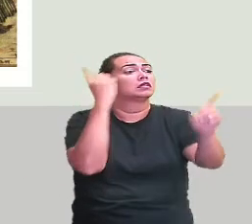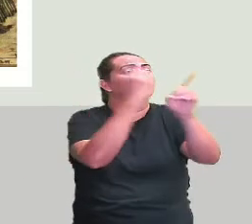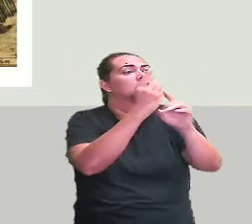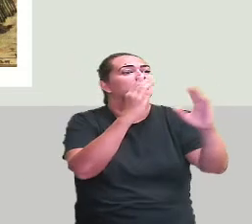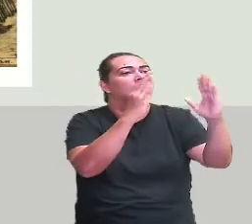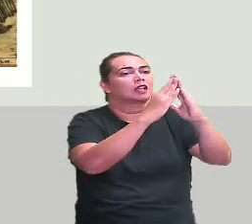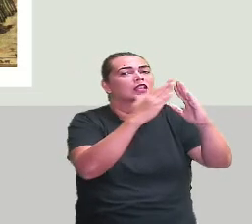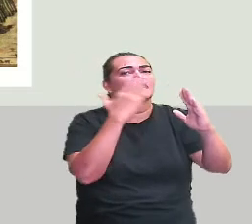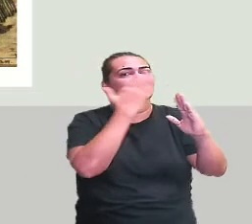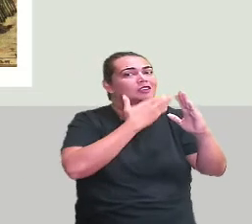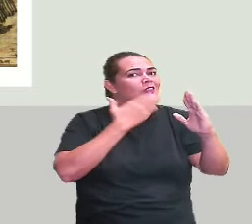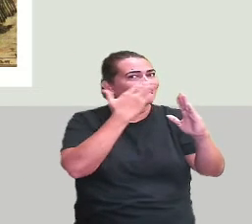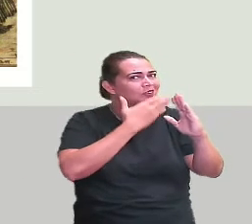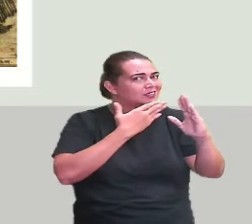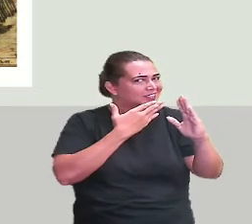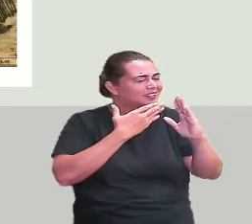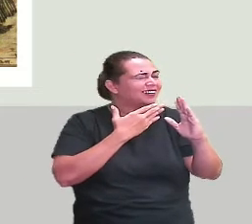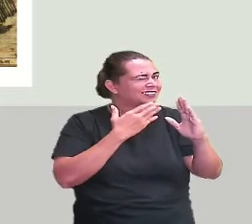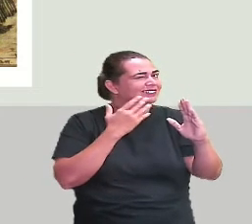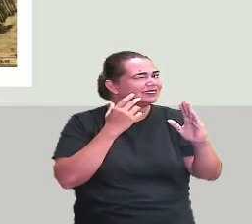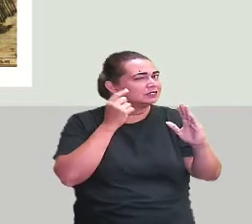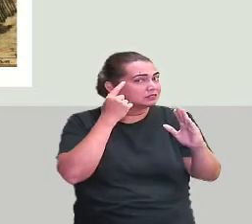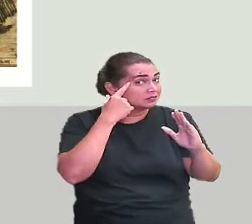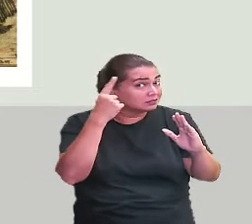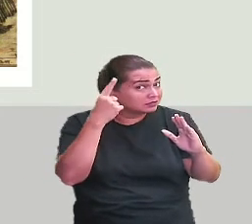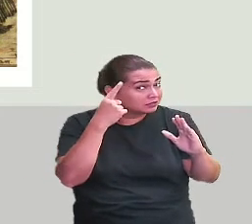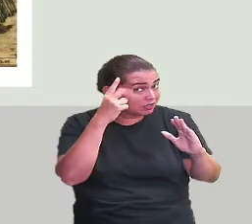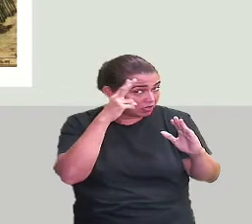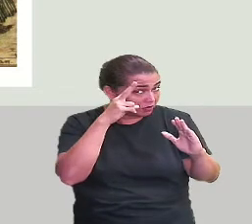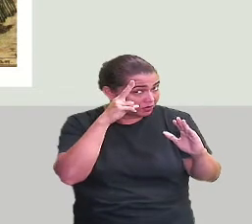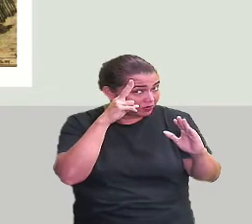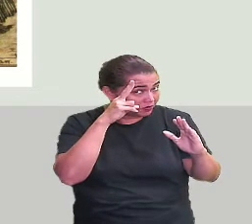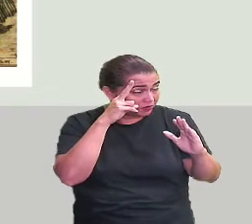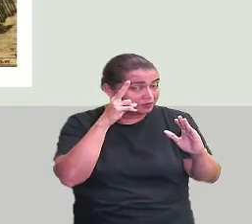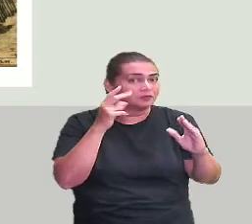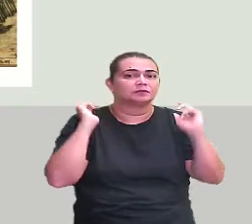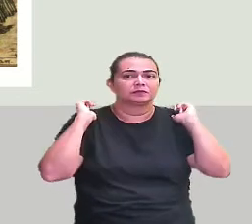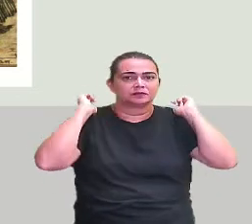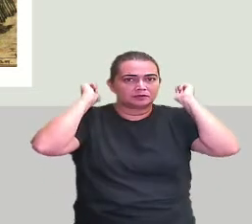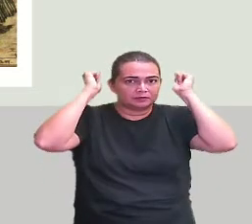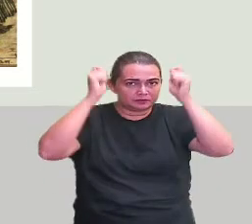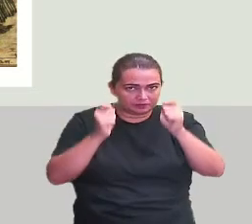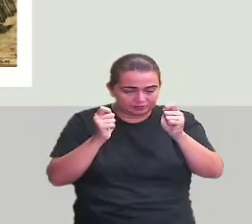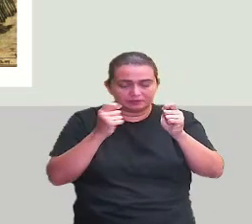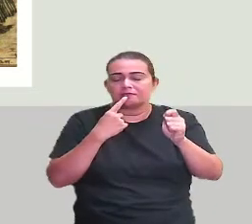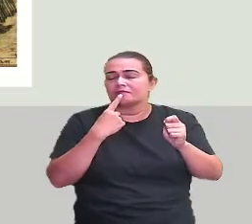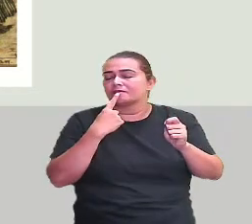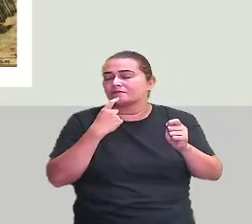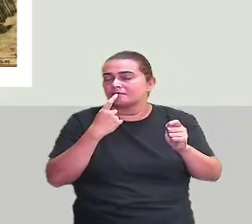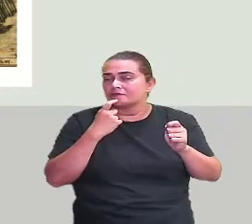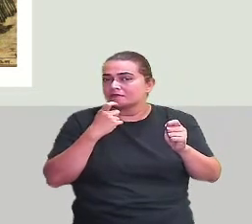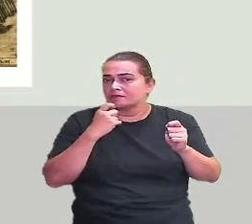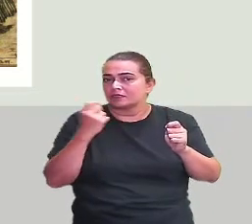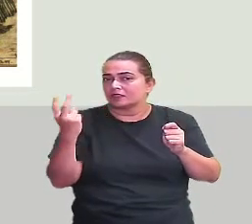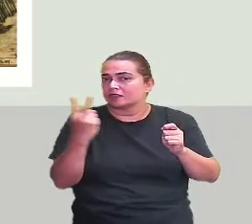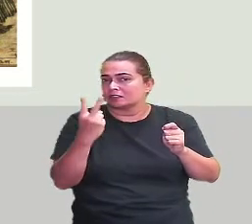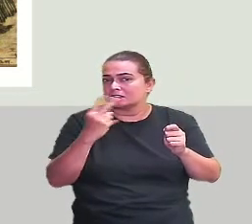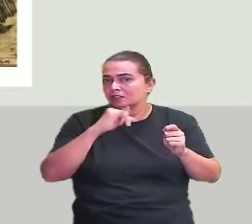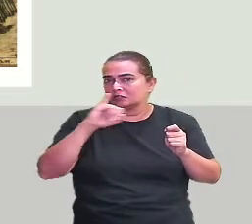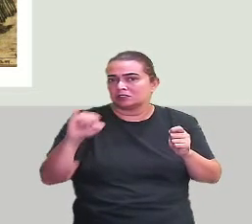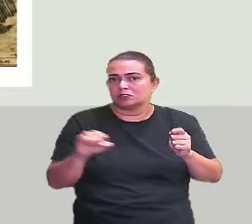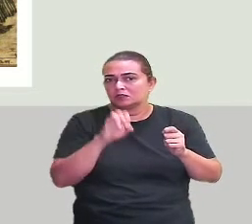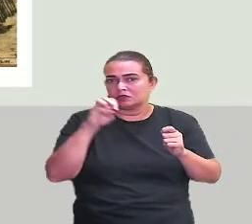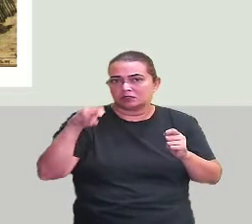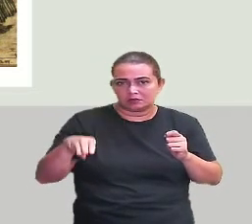Tá ligado? Na história, é essa daí mesmo. Olha, Chapeuzinho Vermelho e João e Maria. O que eles têm em comum